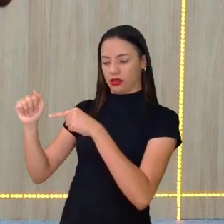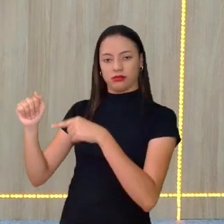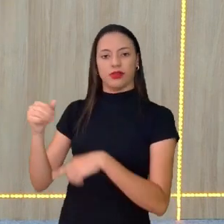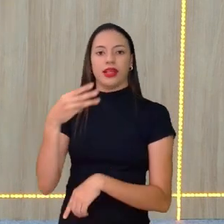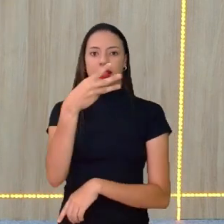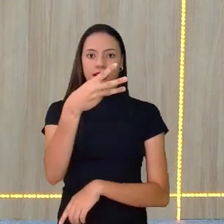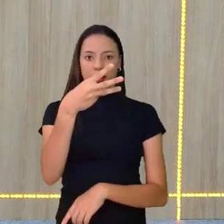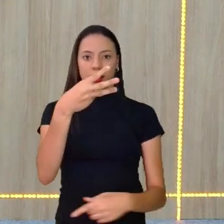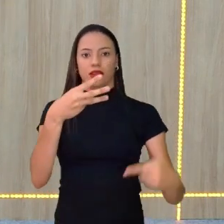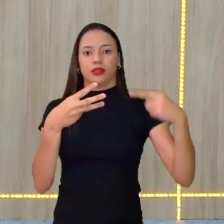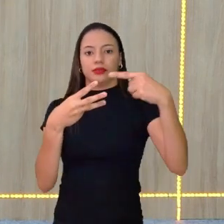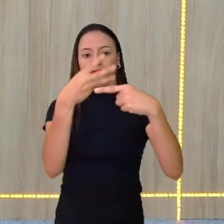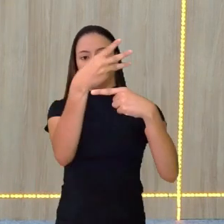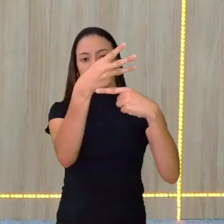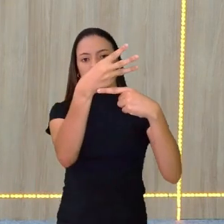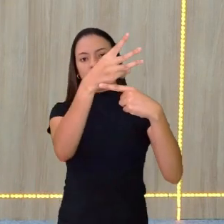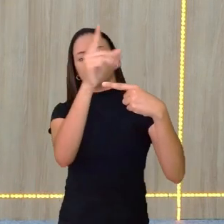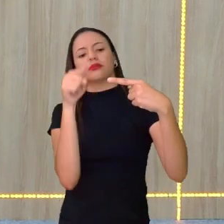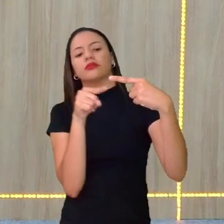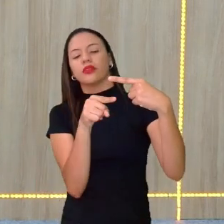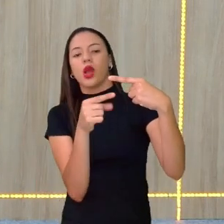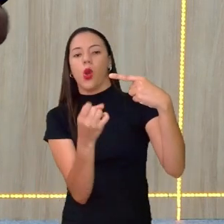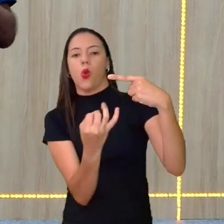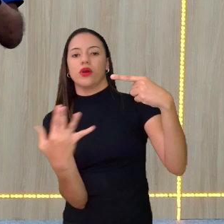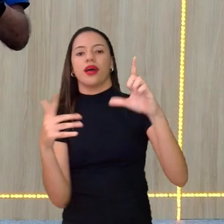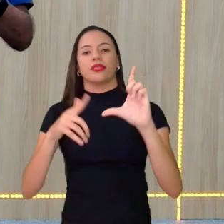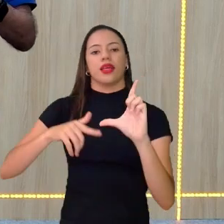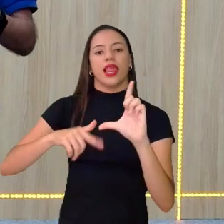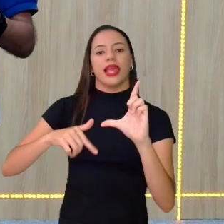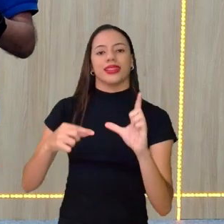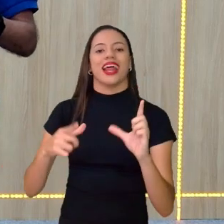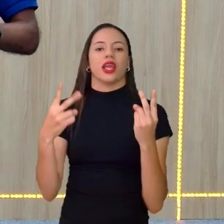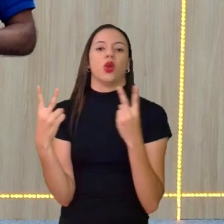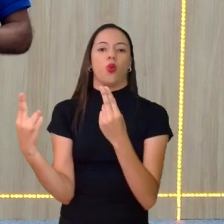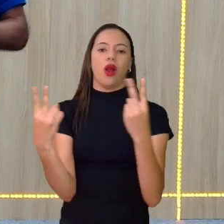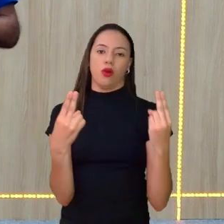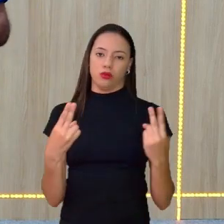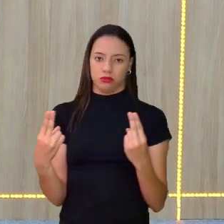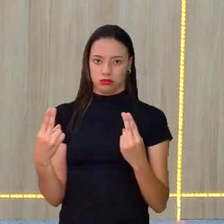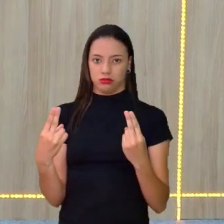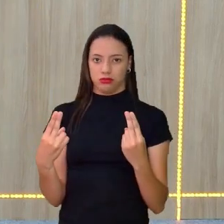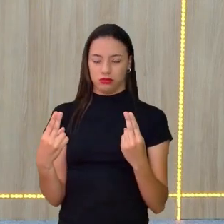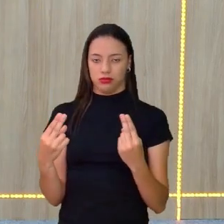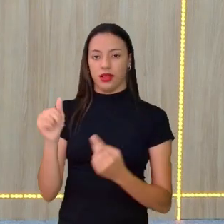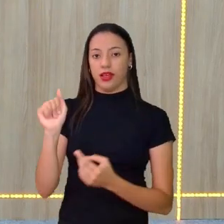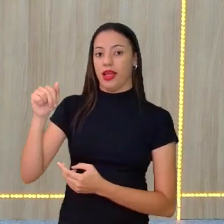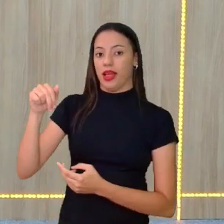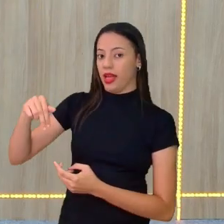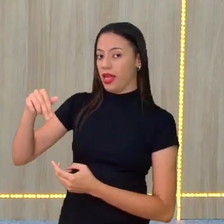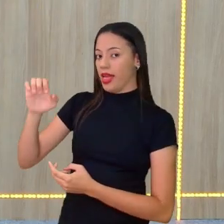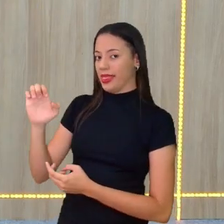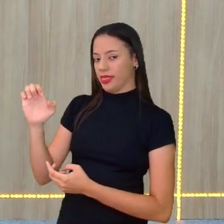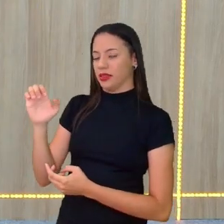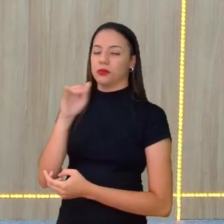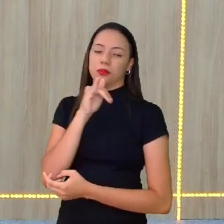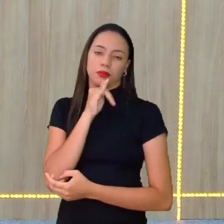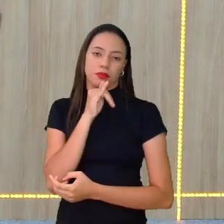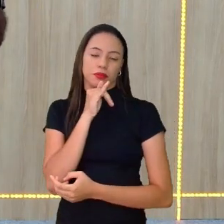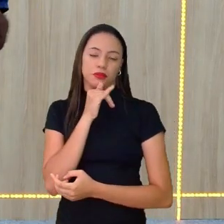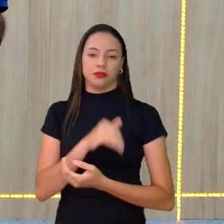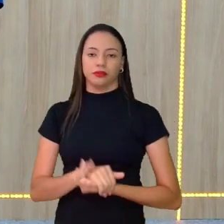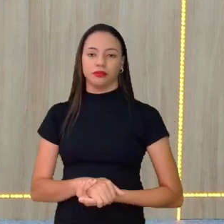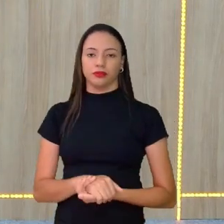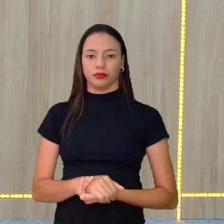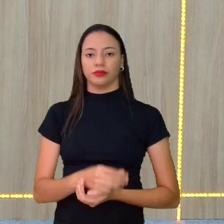mas embaixo, no denominador, coloca a quantidade de letras que tem iguais. Então, ANA, ANI, por exemplo, só é